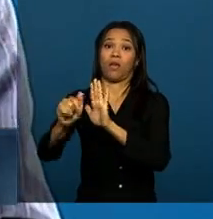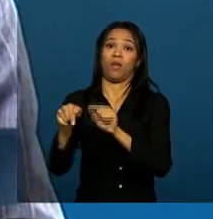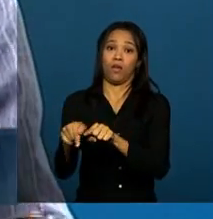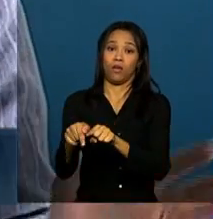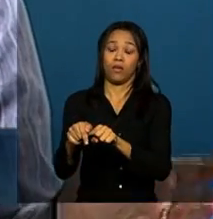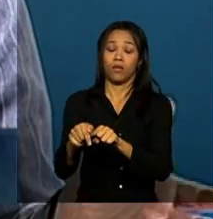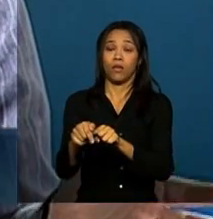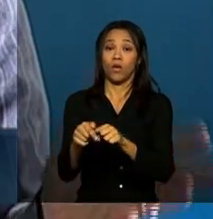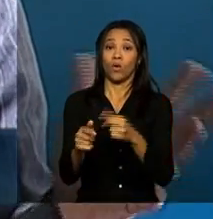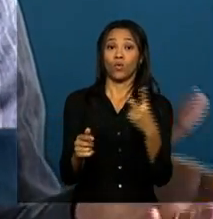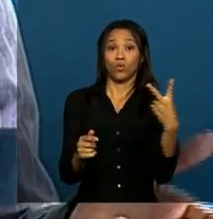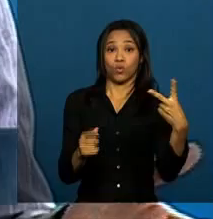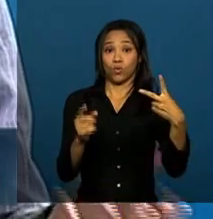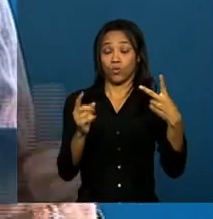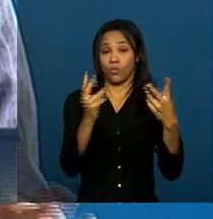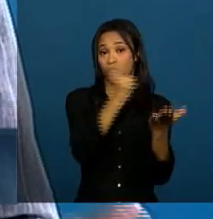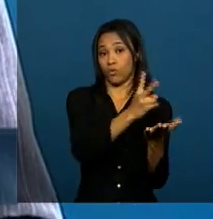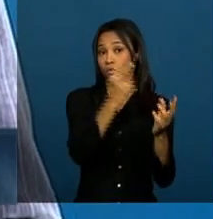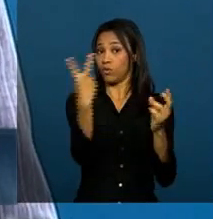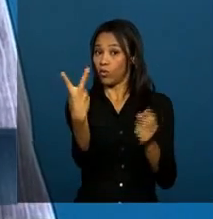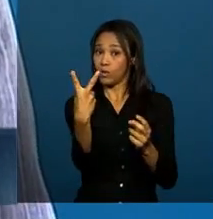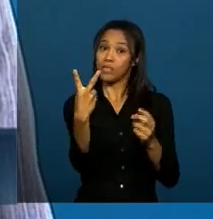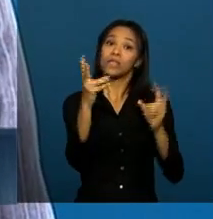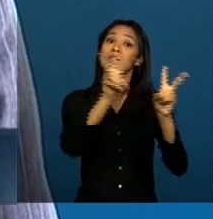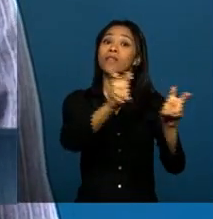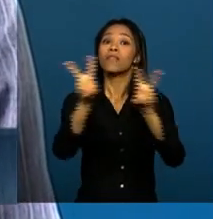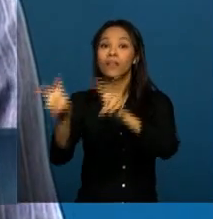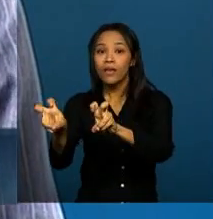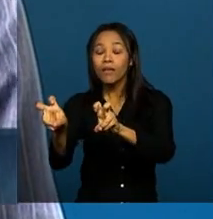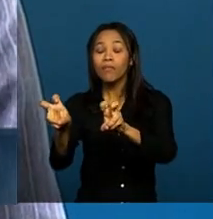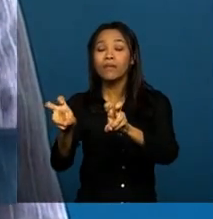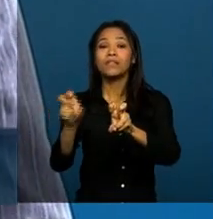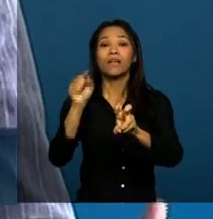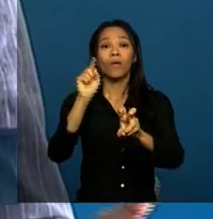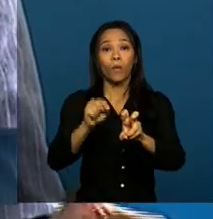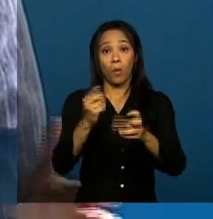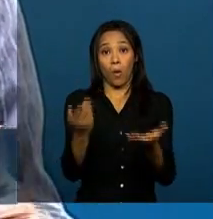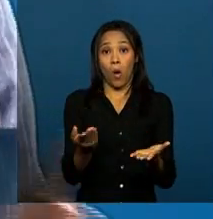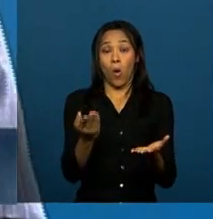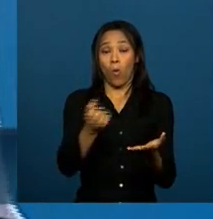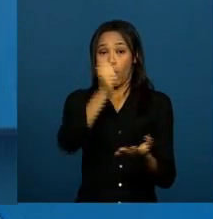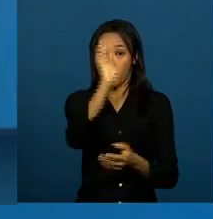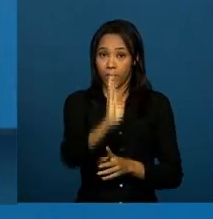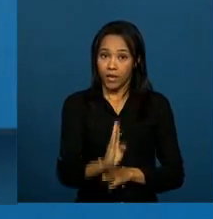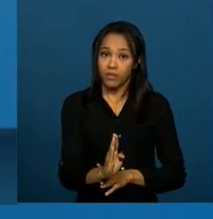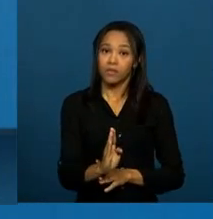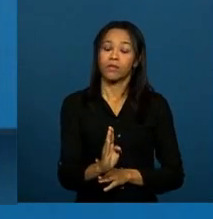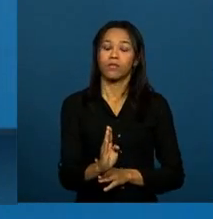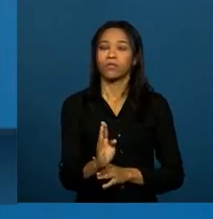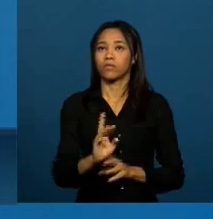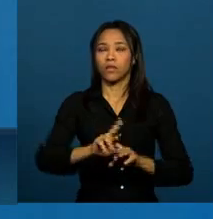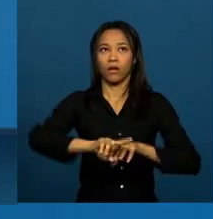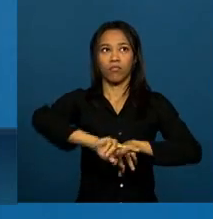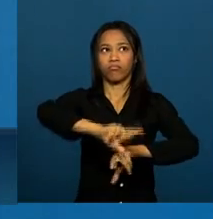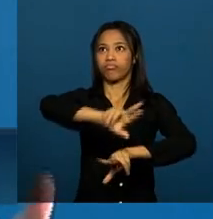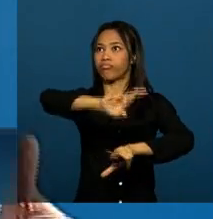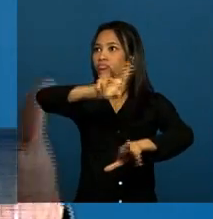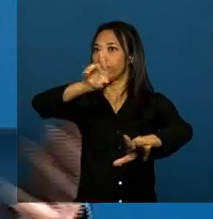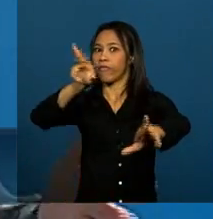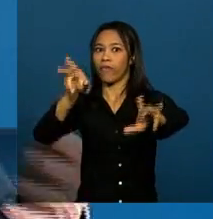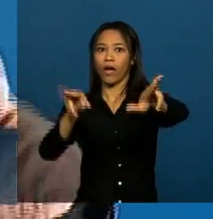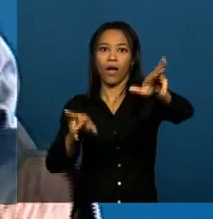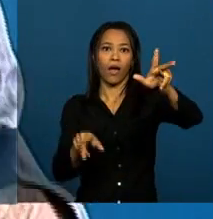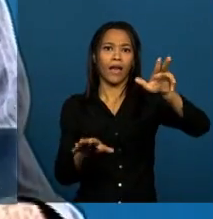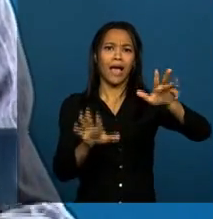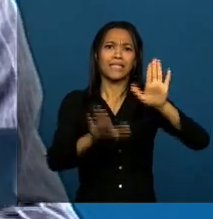eu chamaria de parte da agenda do século XXI. O Brasil é um país muito paradoxal. ao mesmo tempo